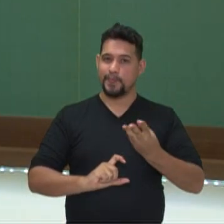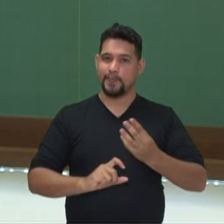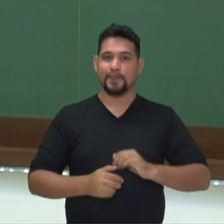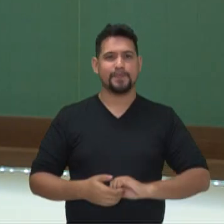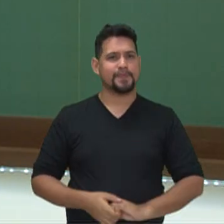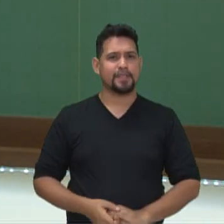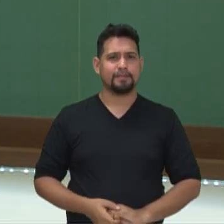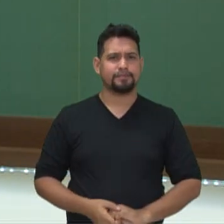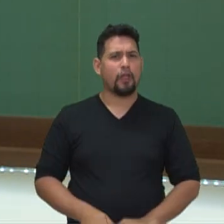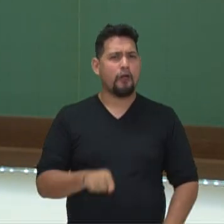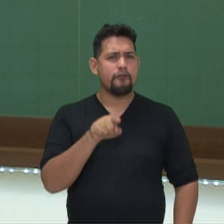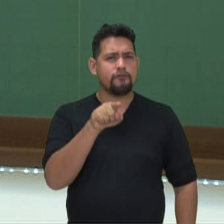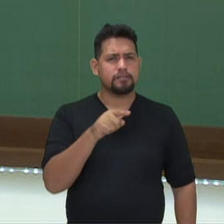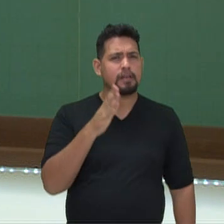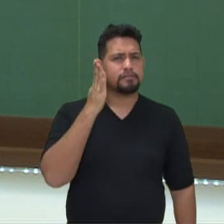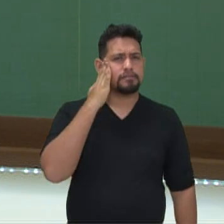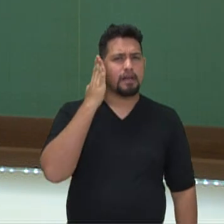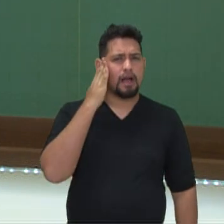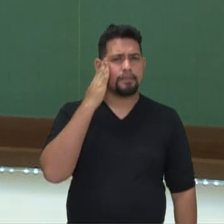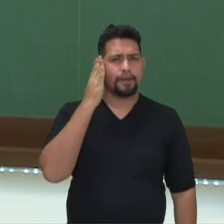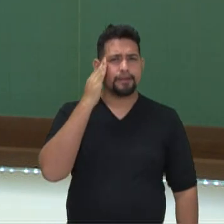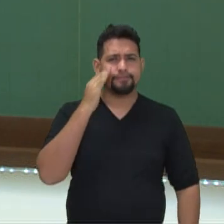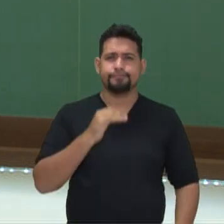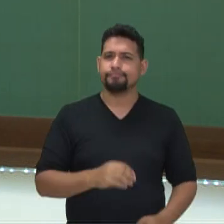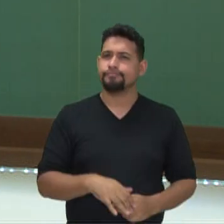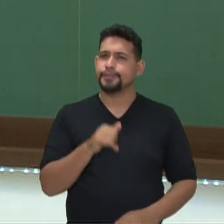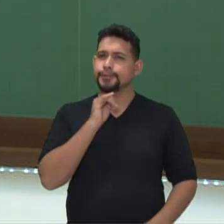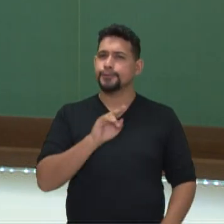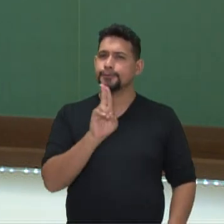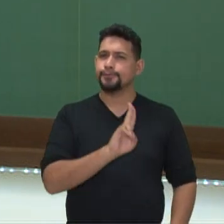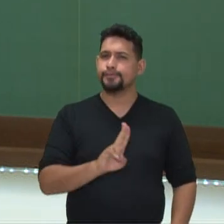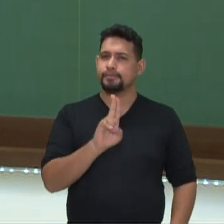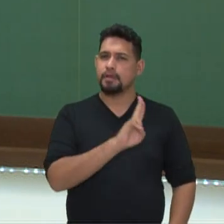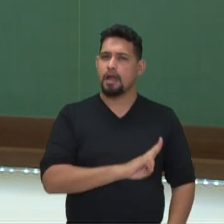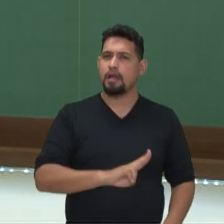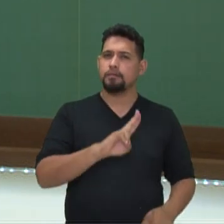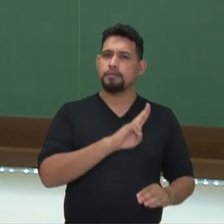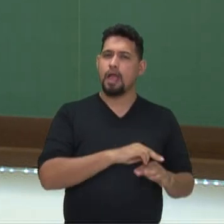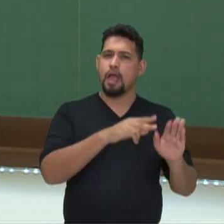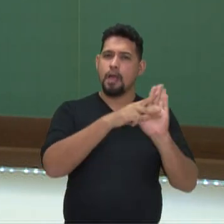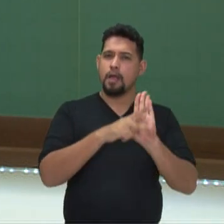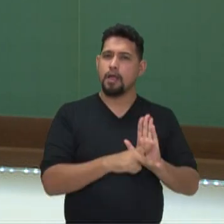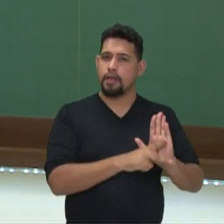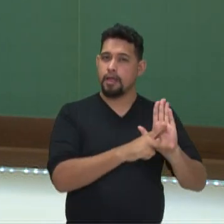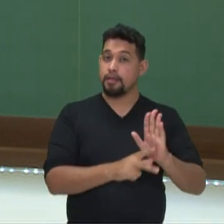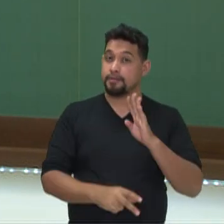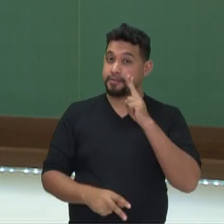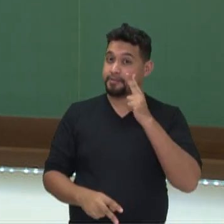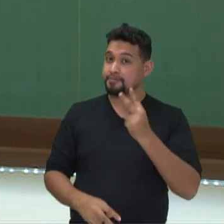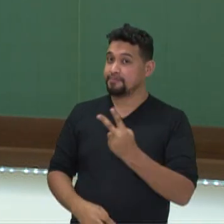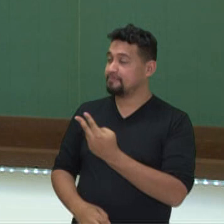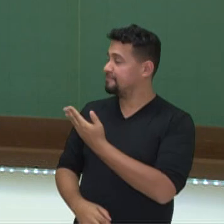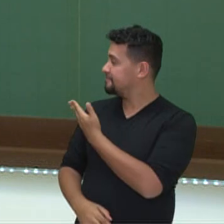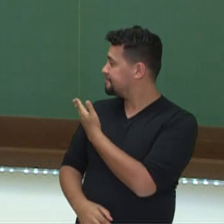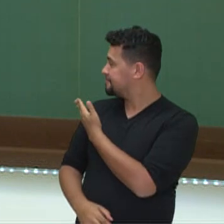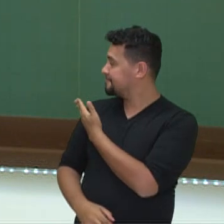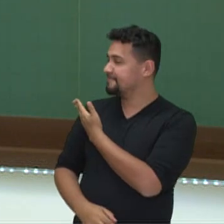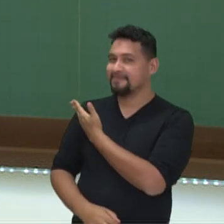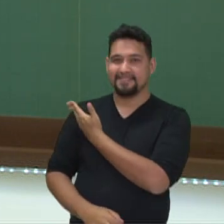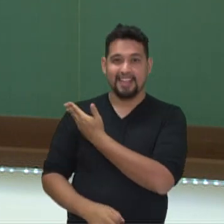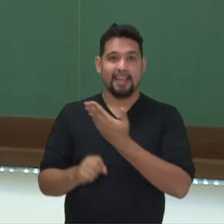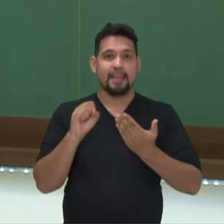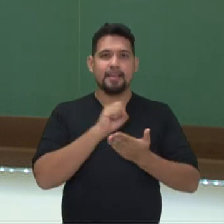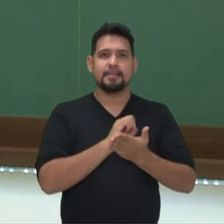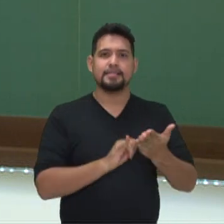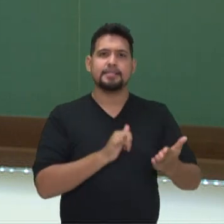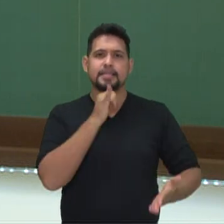Você saberia como então aplicar as propriedades neste exemplo? Neste exemplo nós temos menos